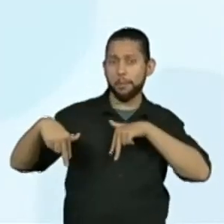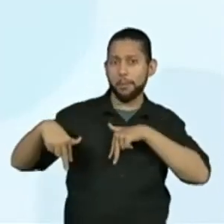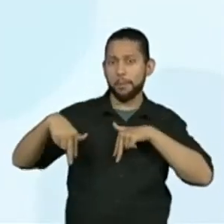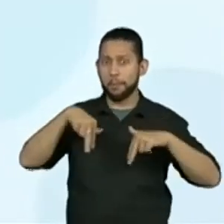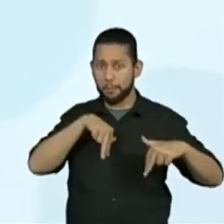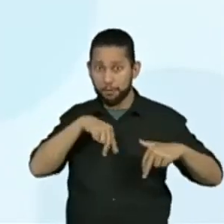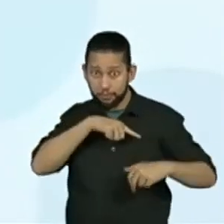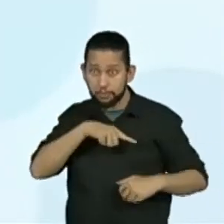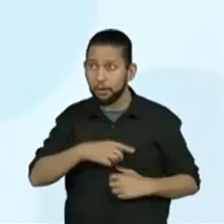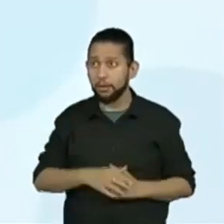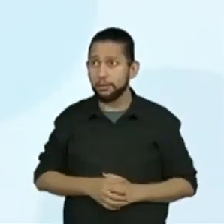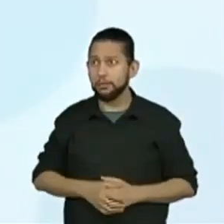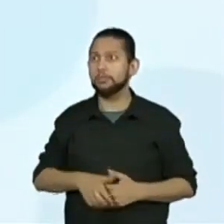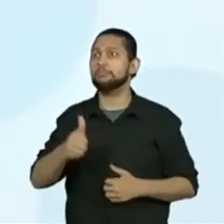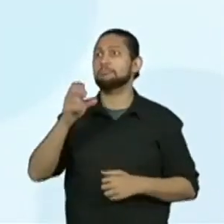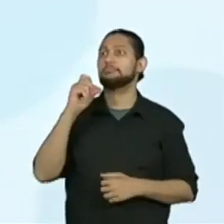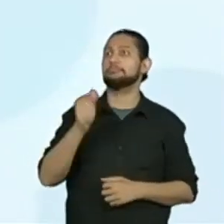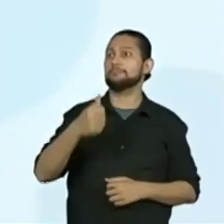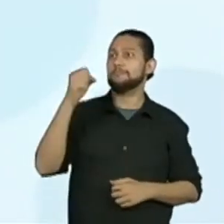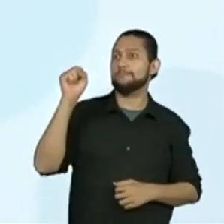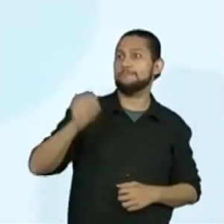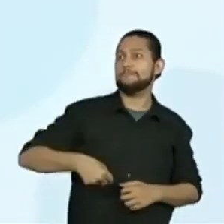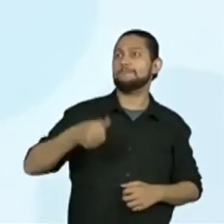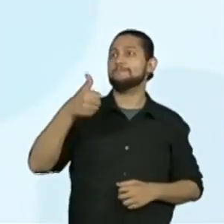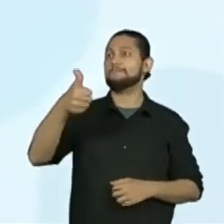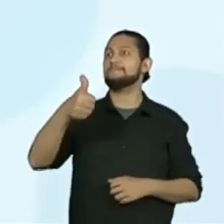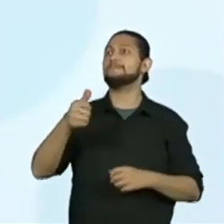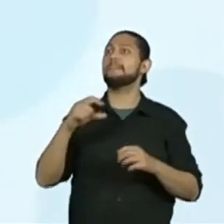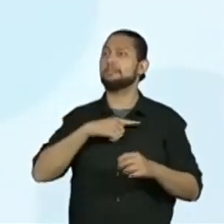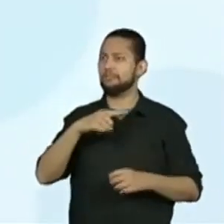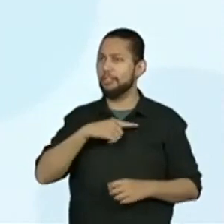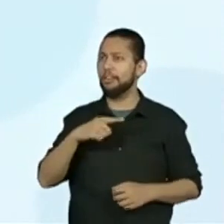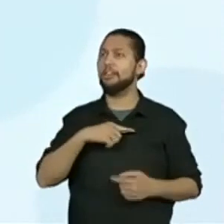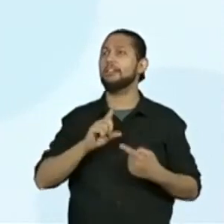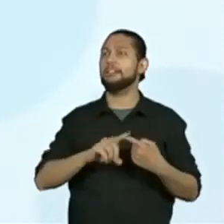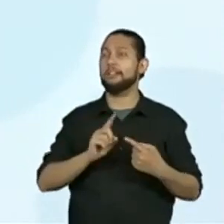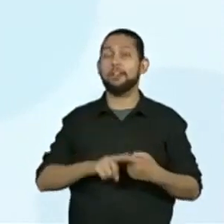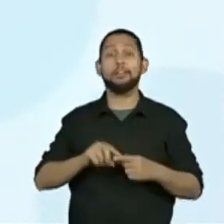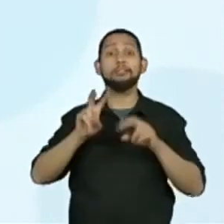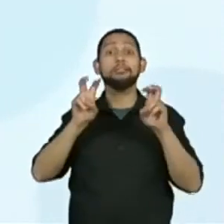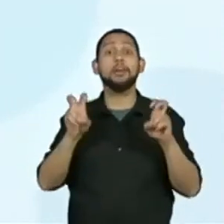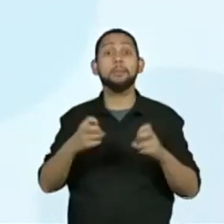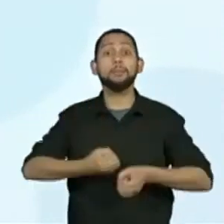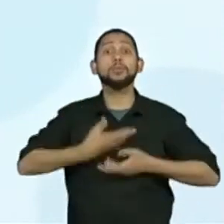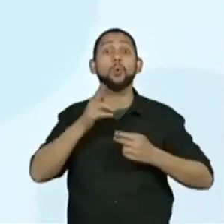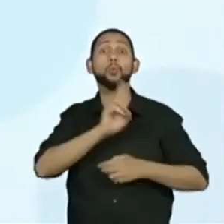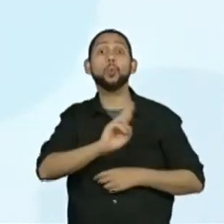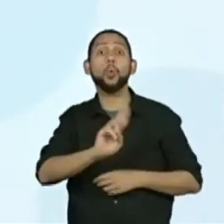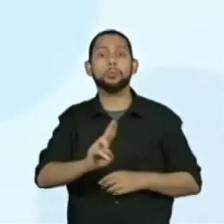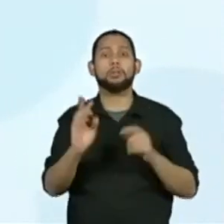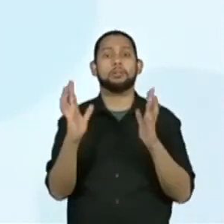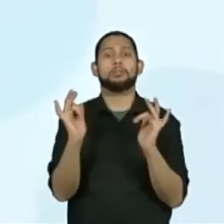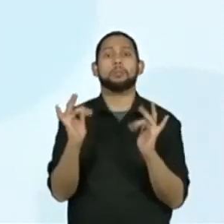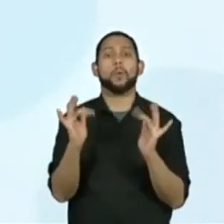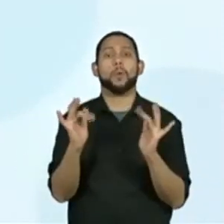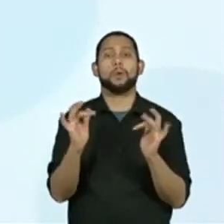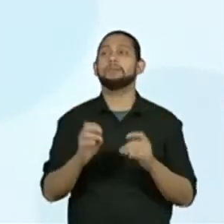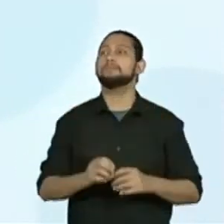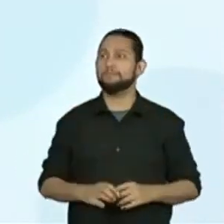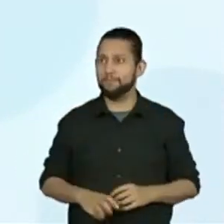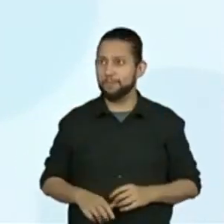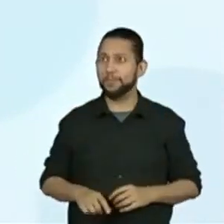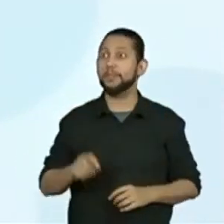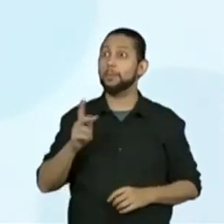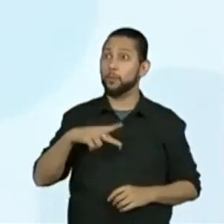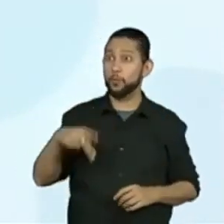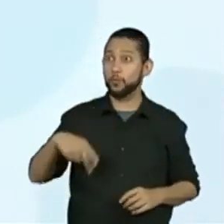Sim, a professora Paulina já colocou. Sim, a professora Paulina colocou namorados. Perfeito. Com o professor